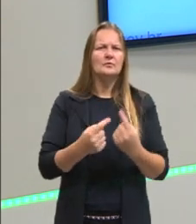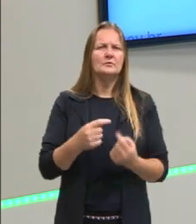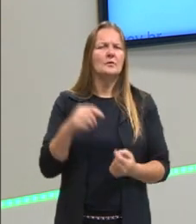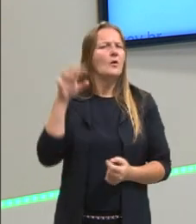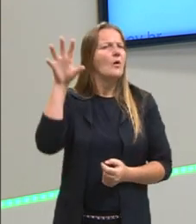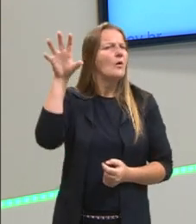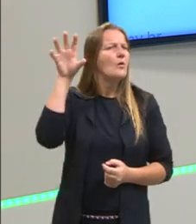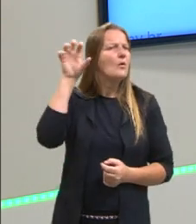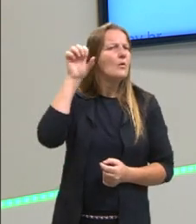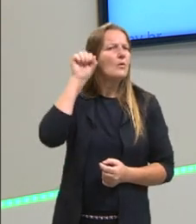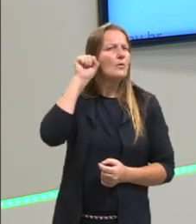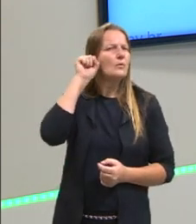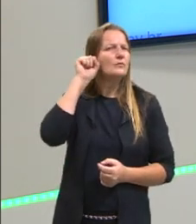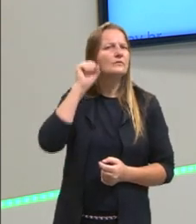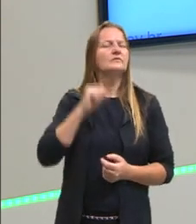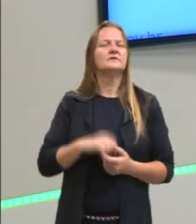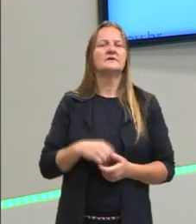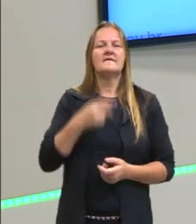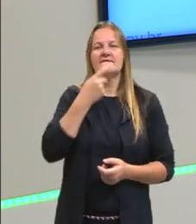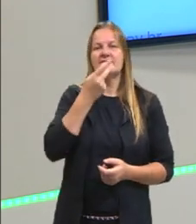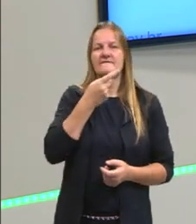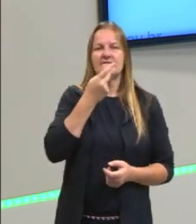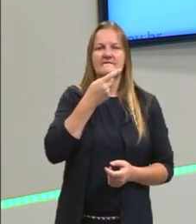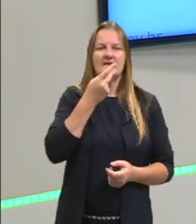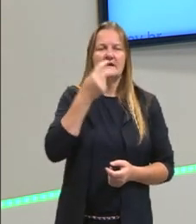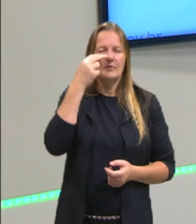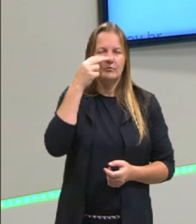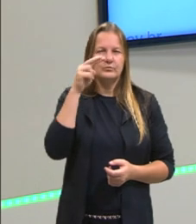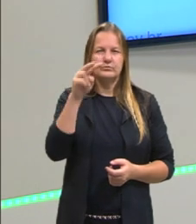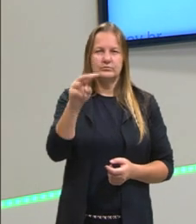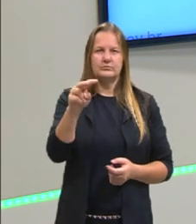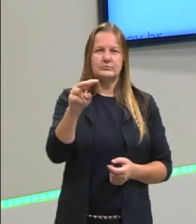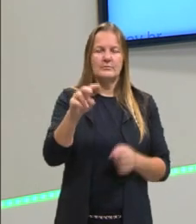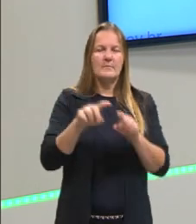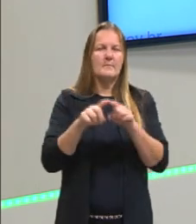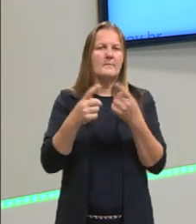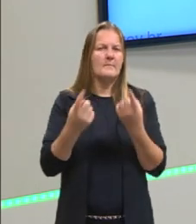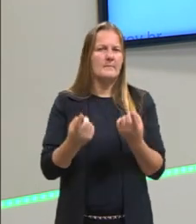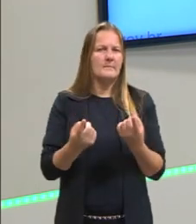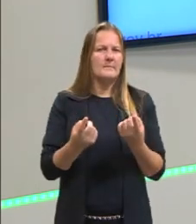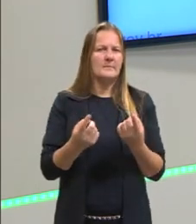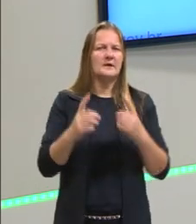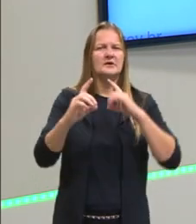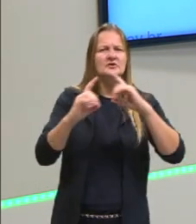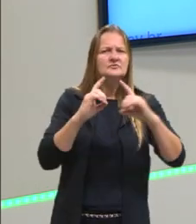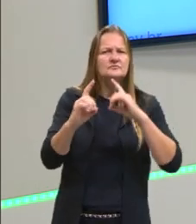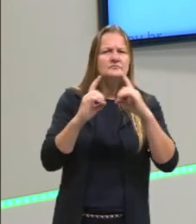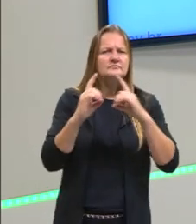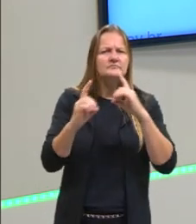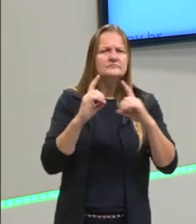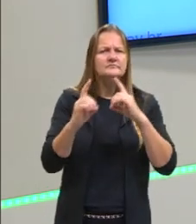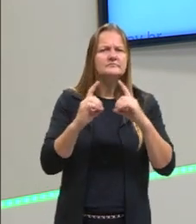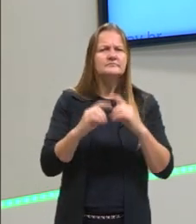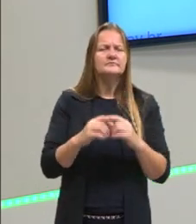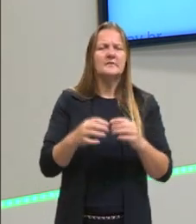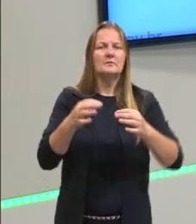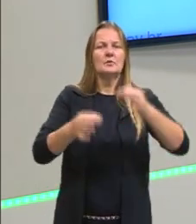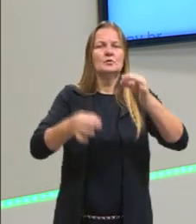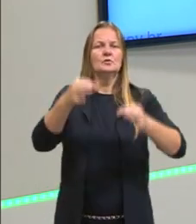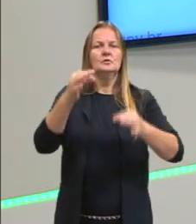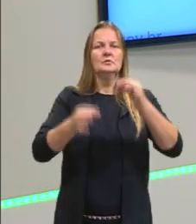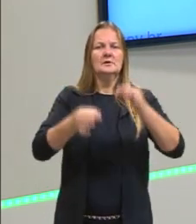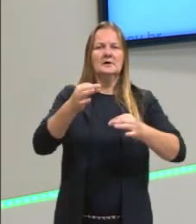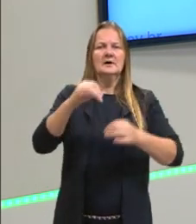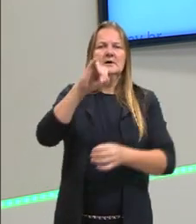ouvir, podemos falar, podemos ver, mas na discussão, por exemplo, a respeito de justiça,